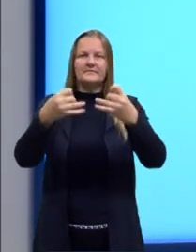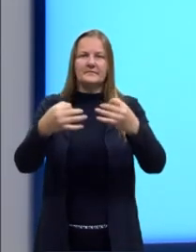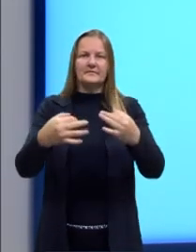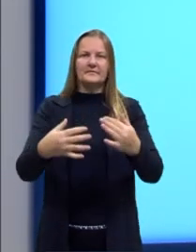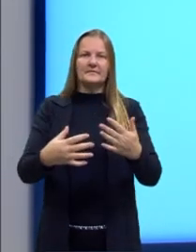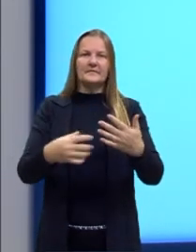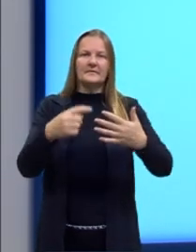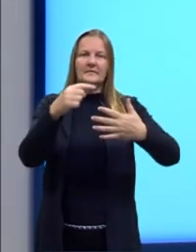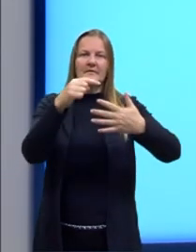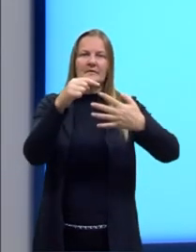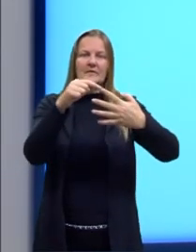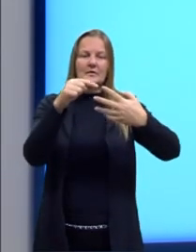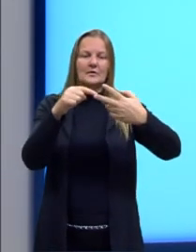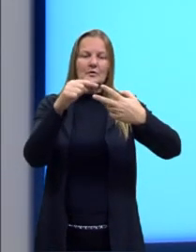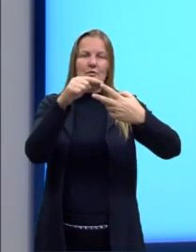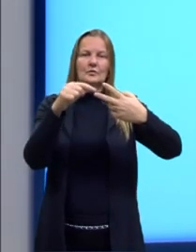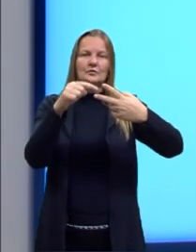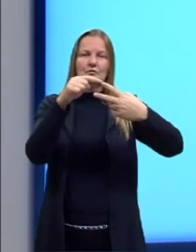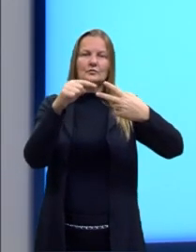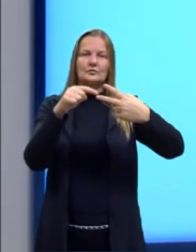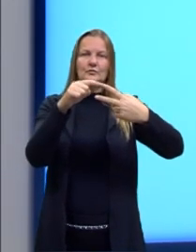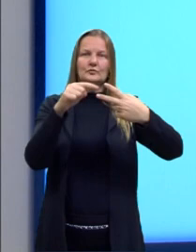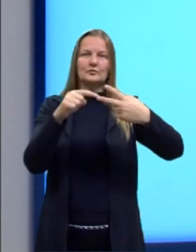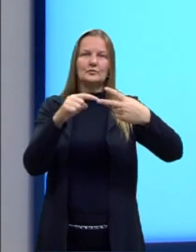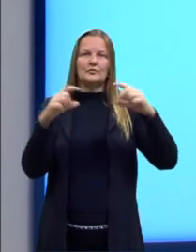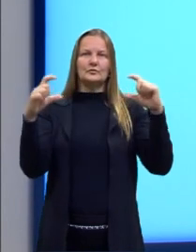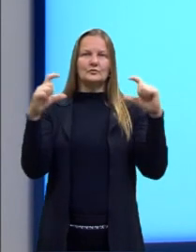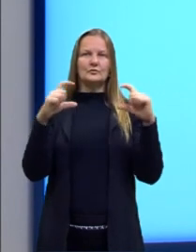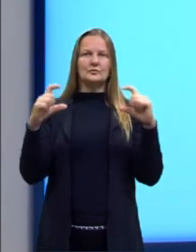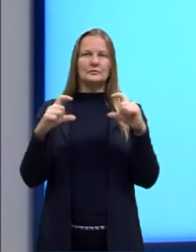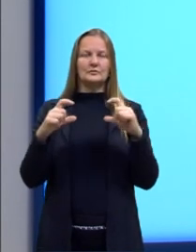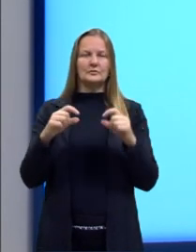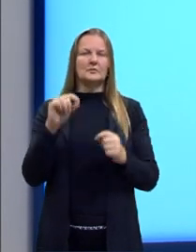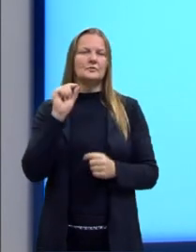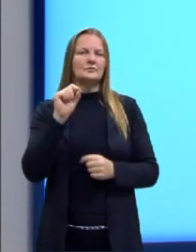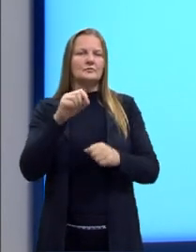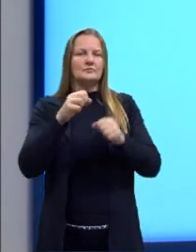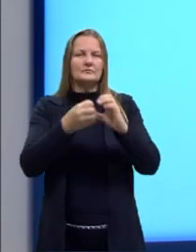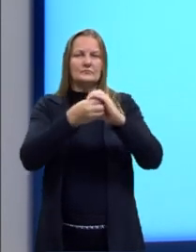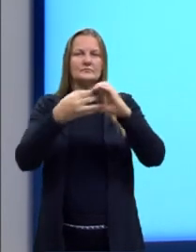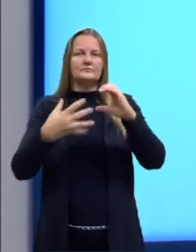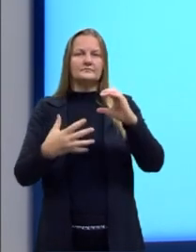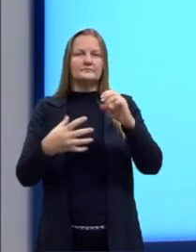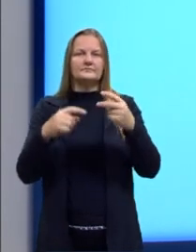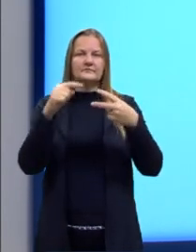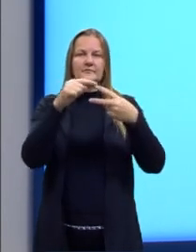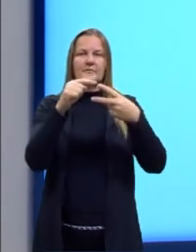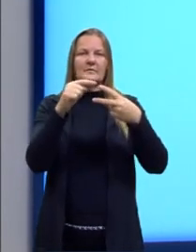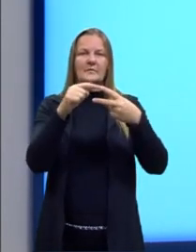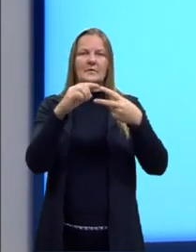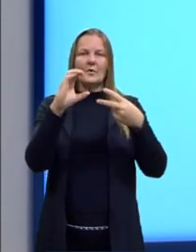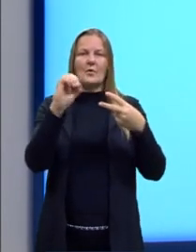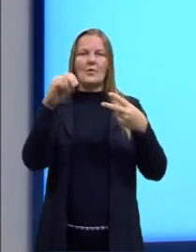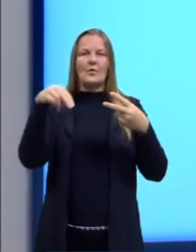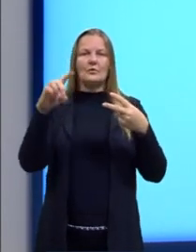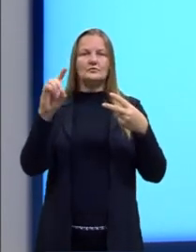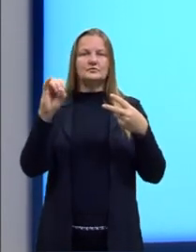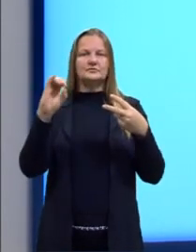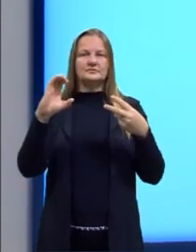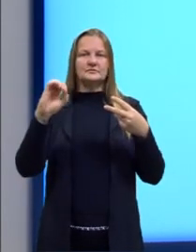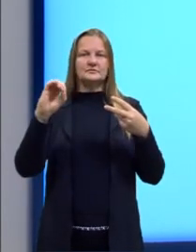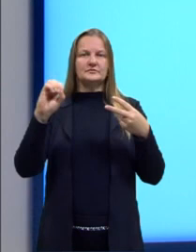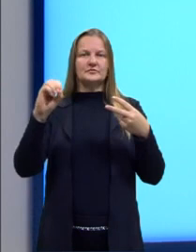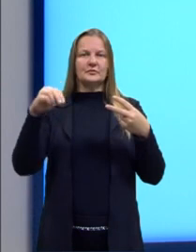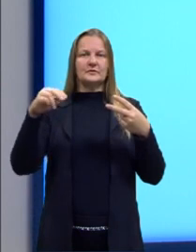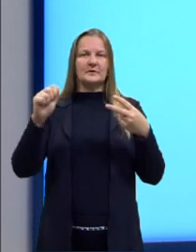por duas orações. Que orações são essas? Eu chamo de condicional, a